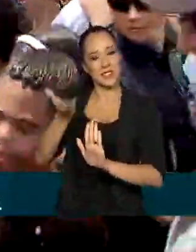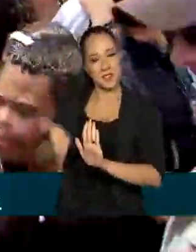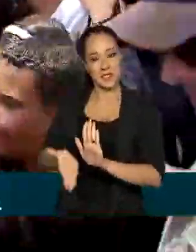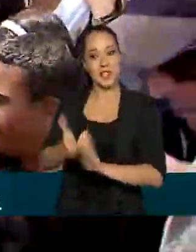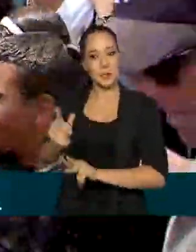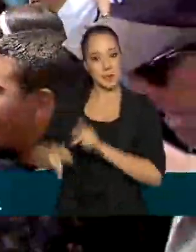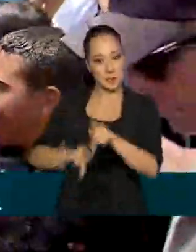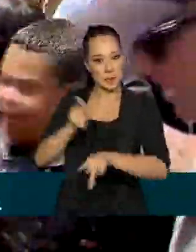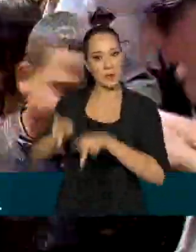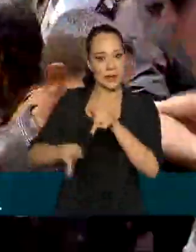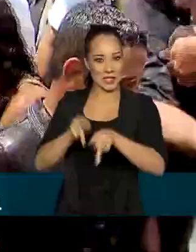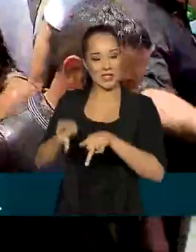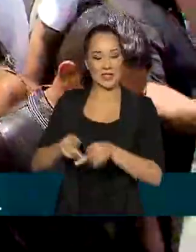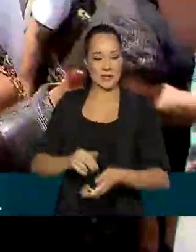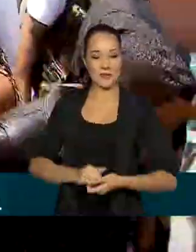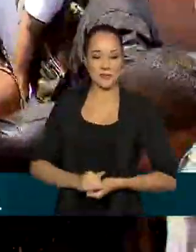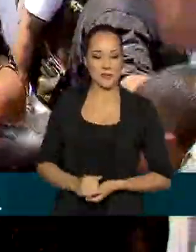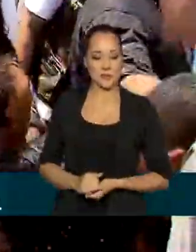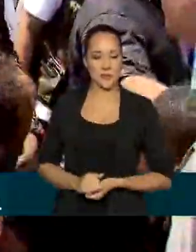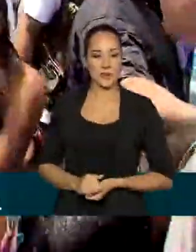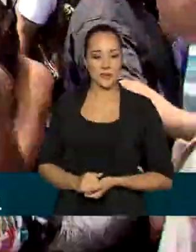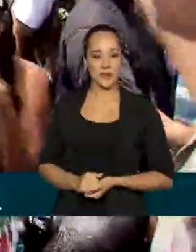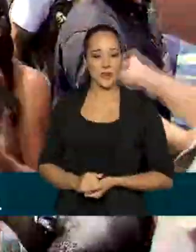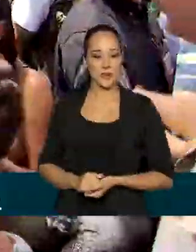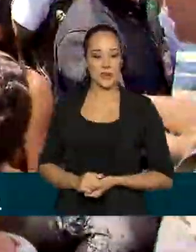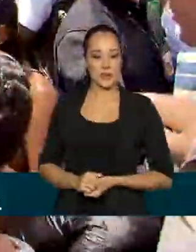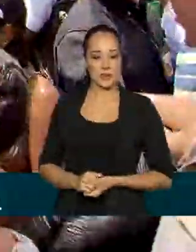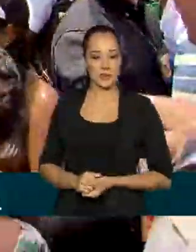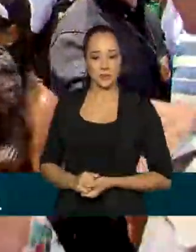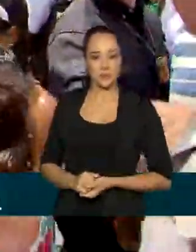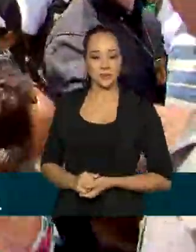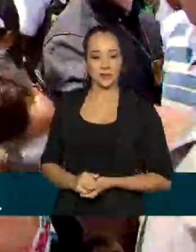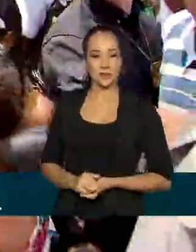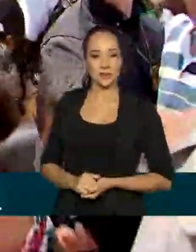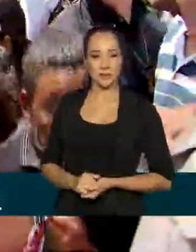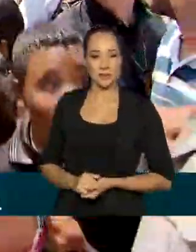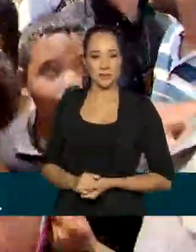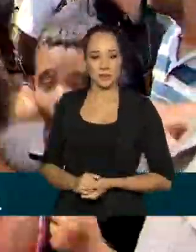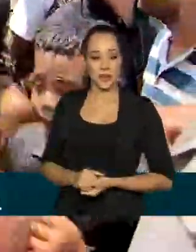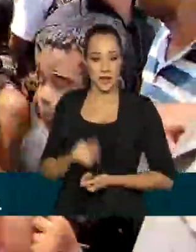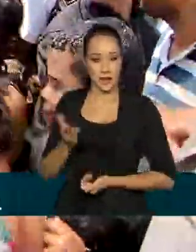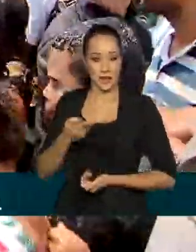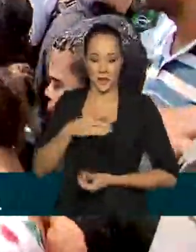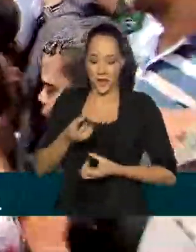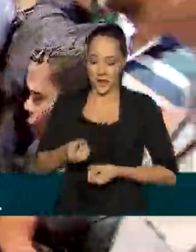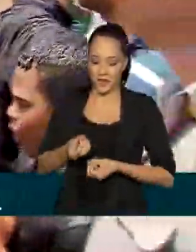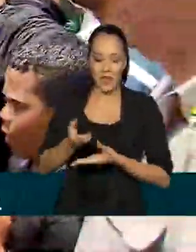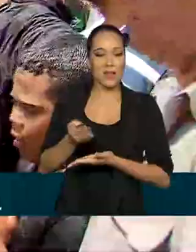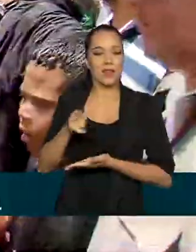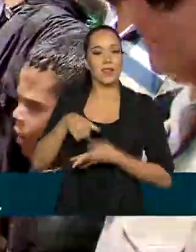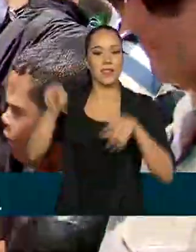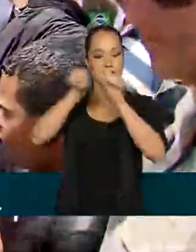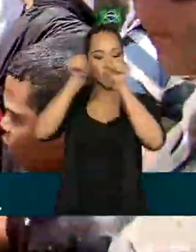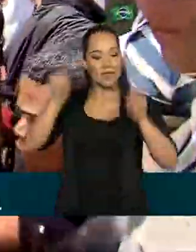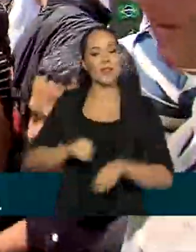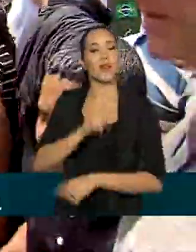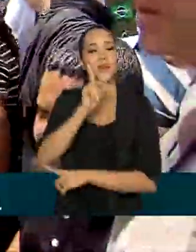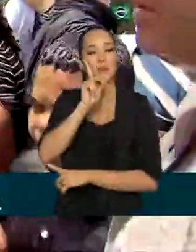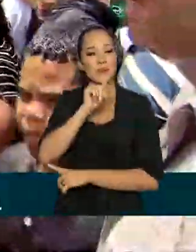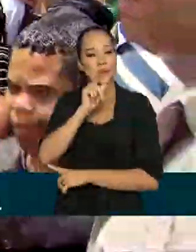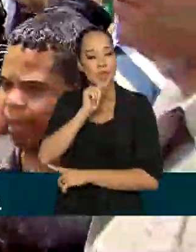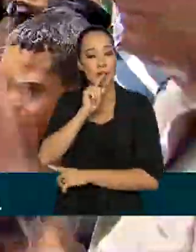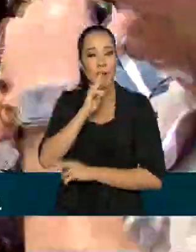moradores de Piranhas, localidade de Piau, com a entrega deste sistema de abastecimento de água.